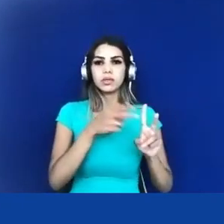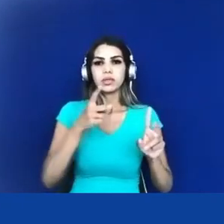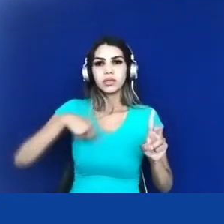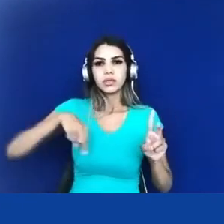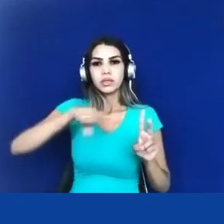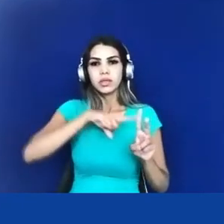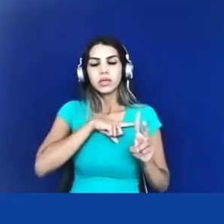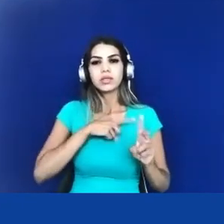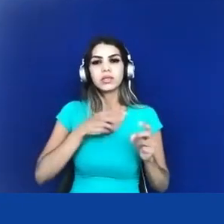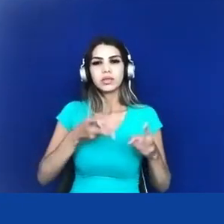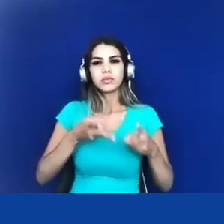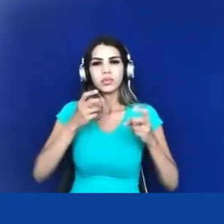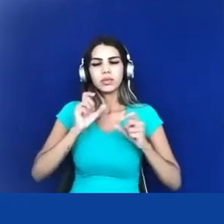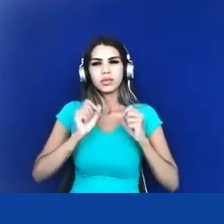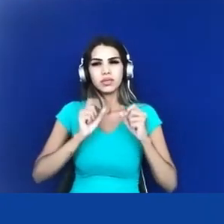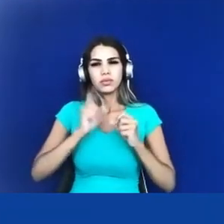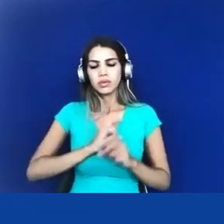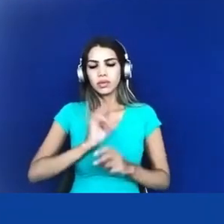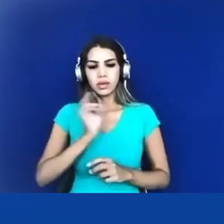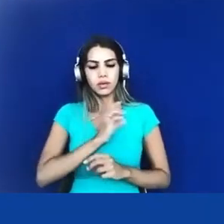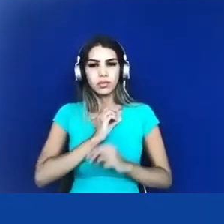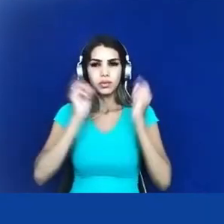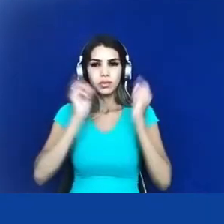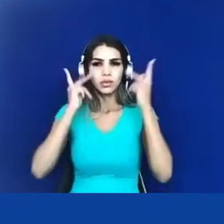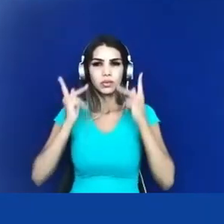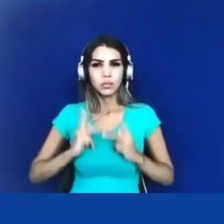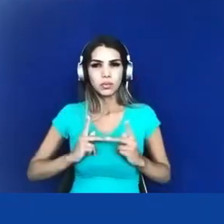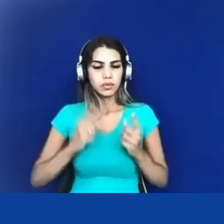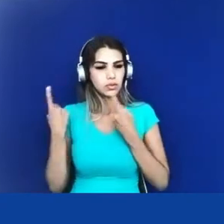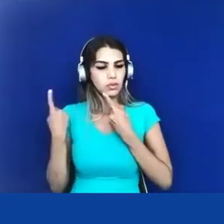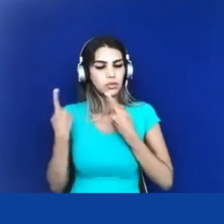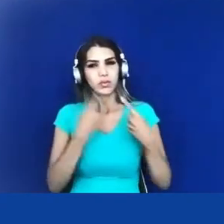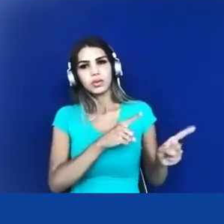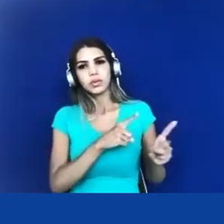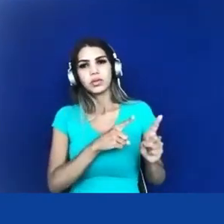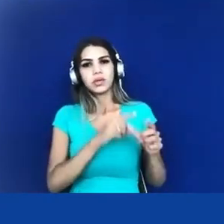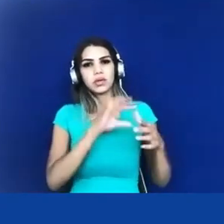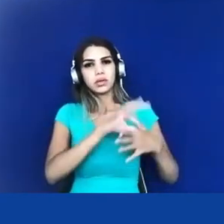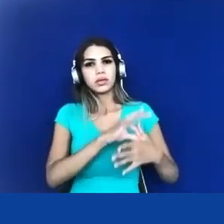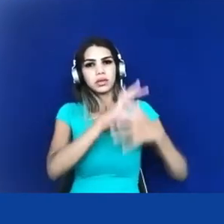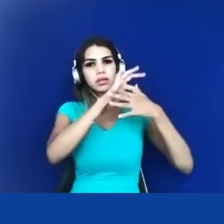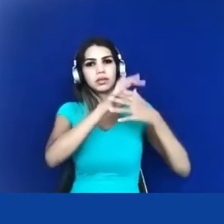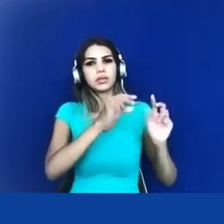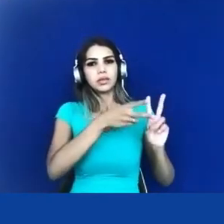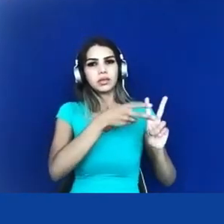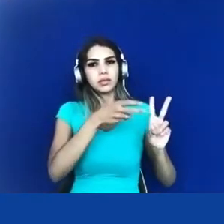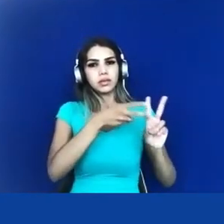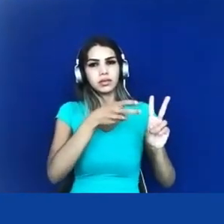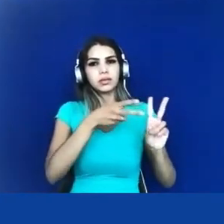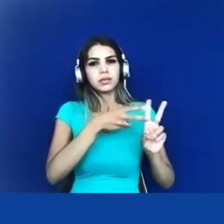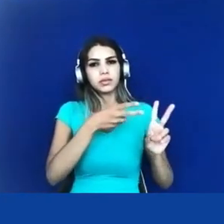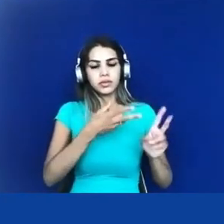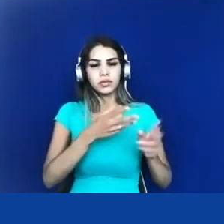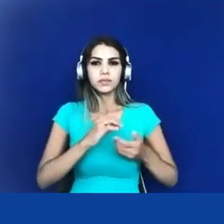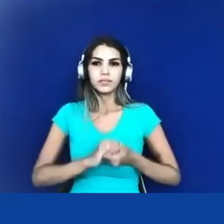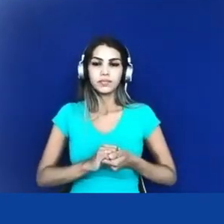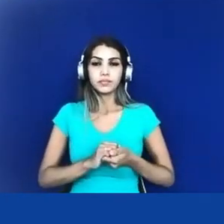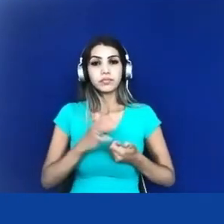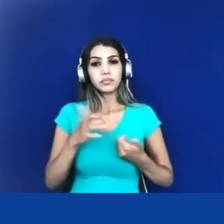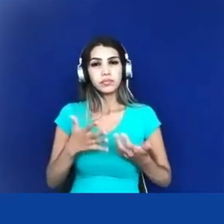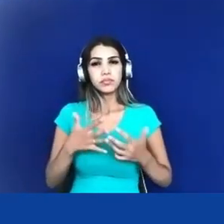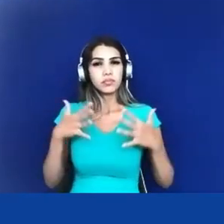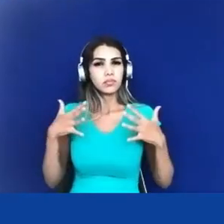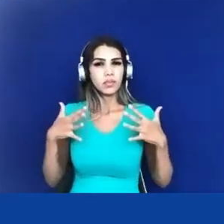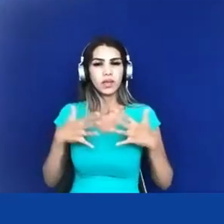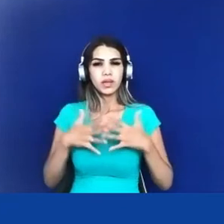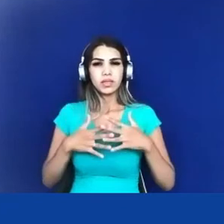esses ataques às lideranças indígenas movidos pelo conflito no campo e esse conflito no campo ele foi